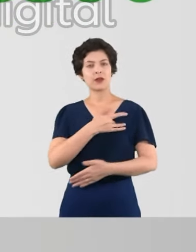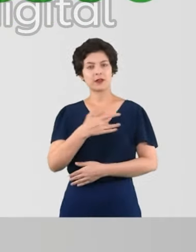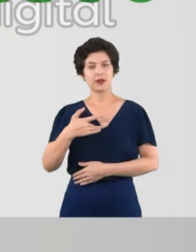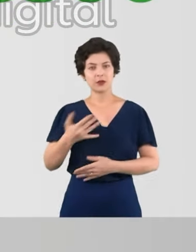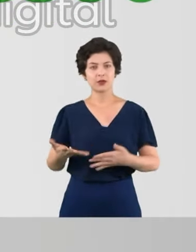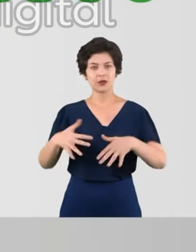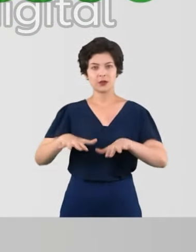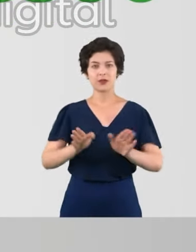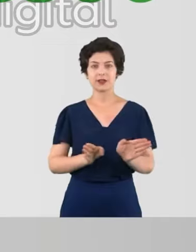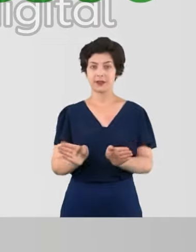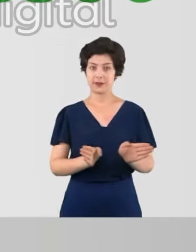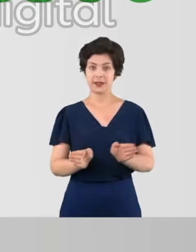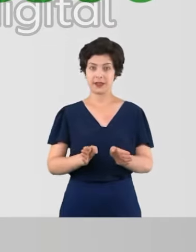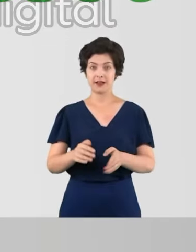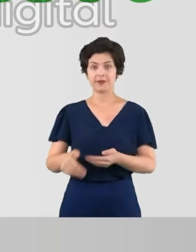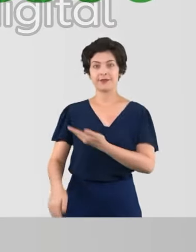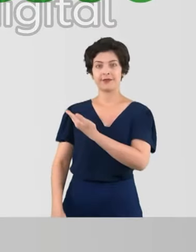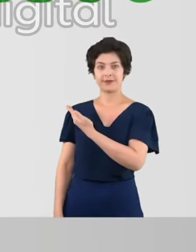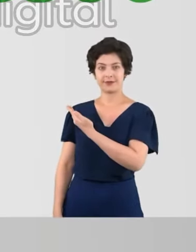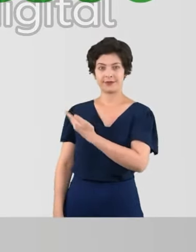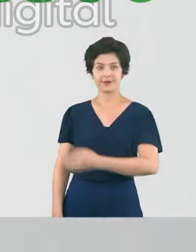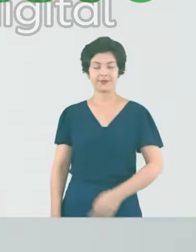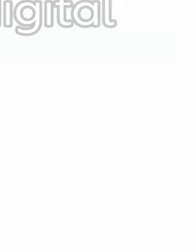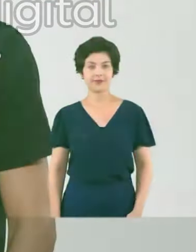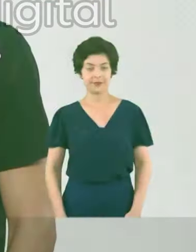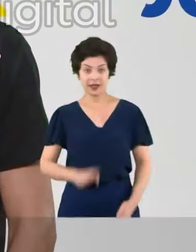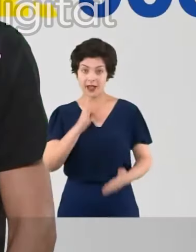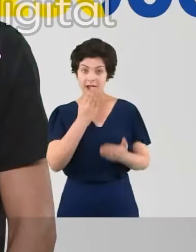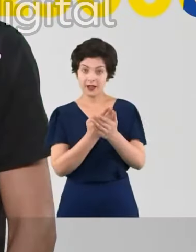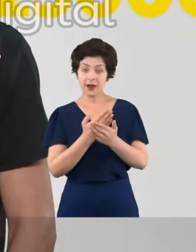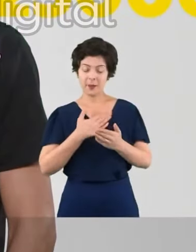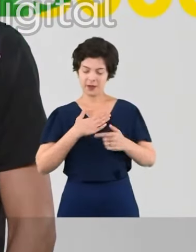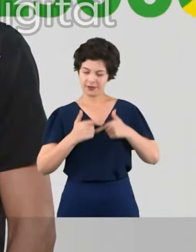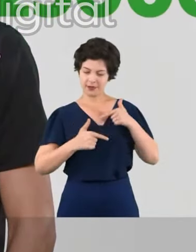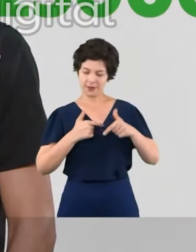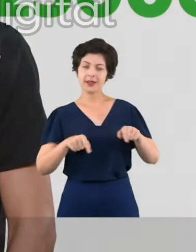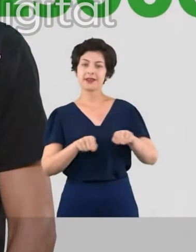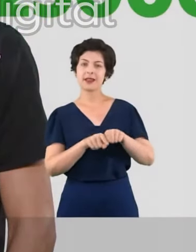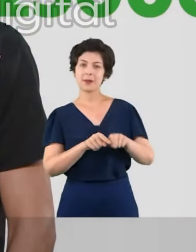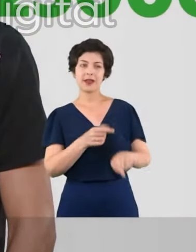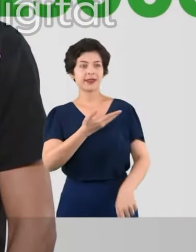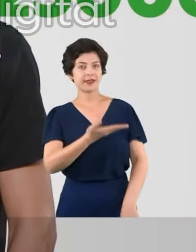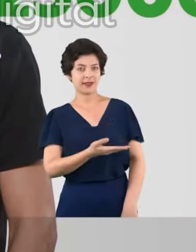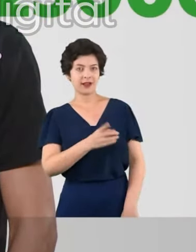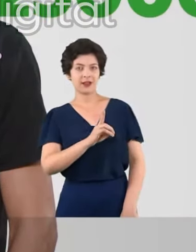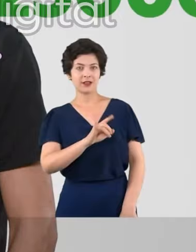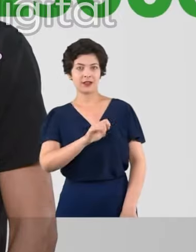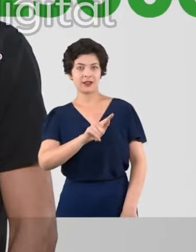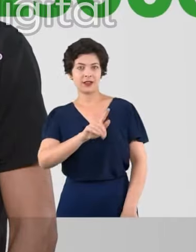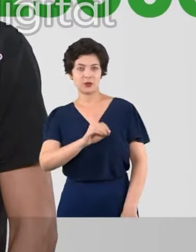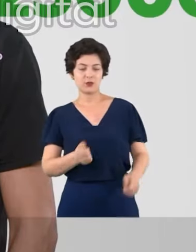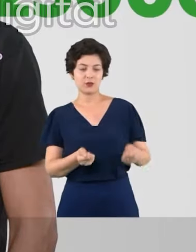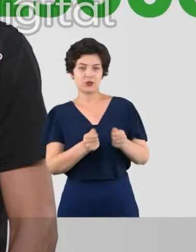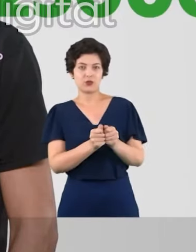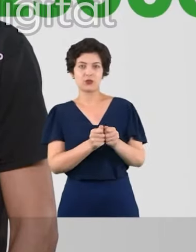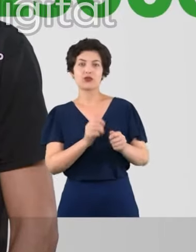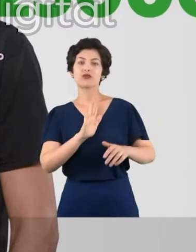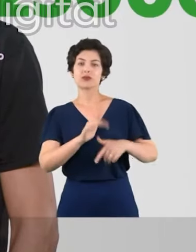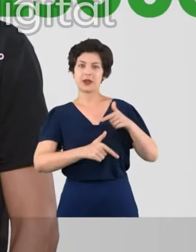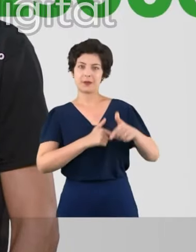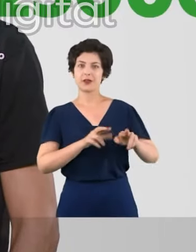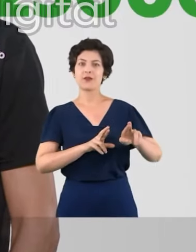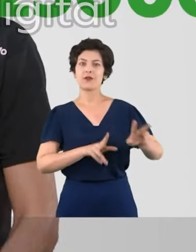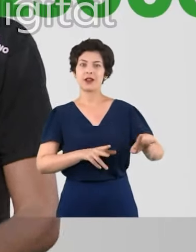Luto pela saúde, inclusão, acessibilidade. Tânia, 25-500. Se você acredita no meu trabalho, acredite no Diego. Porque juntos já estamos